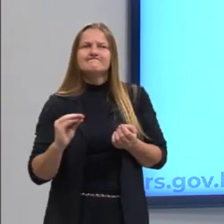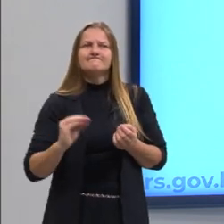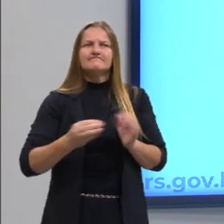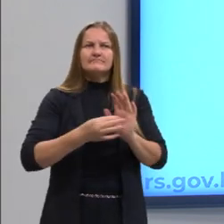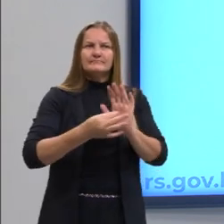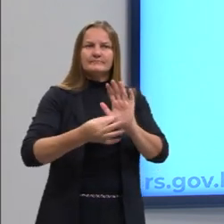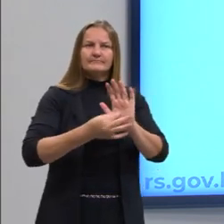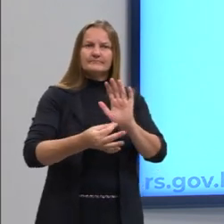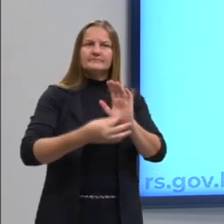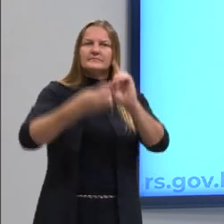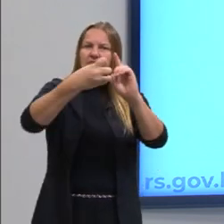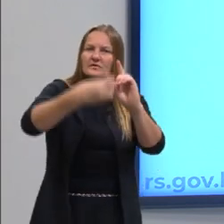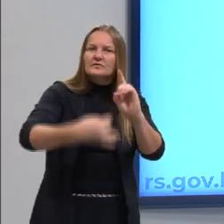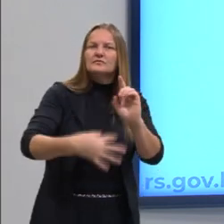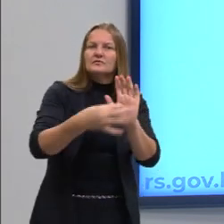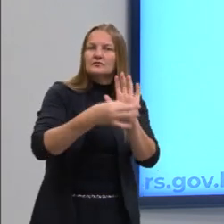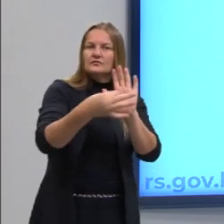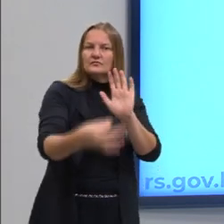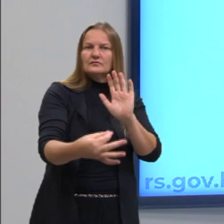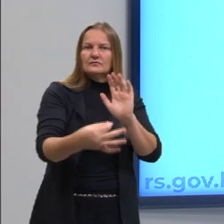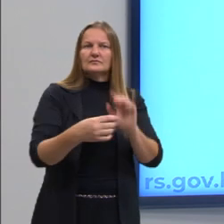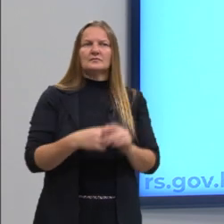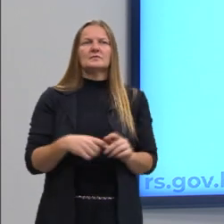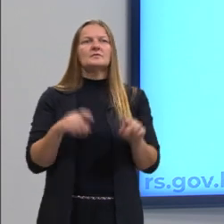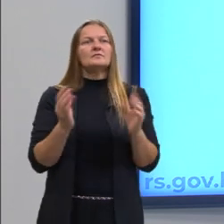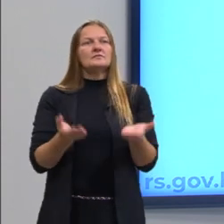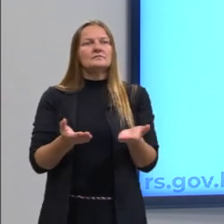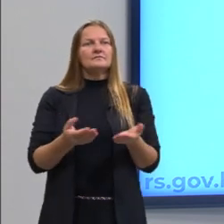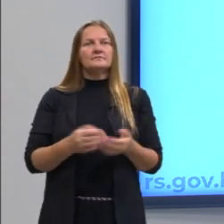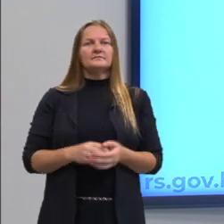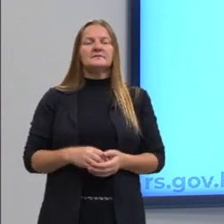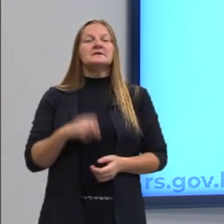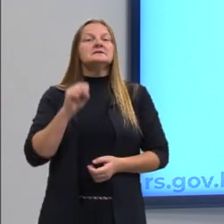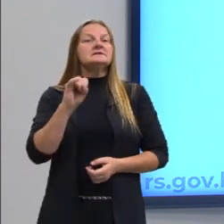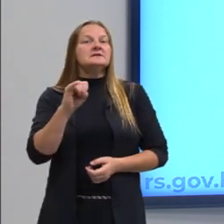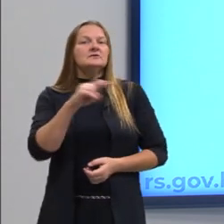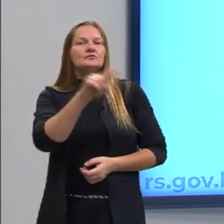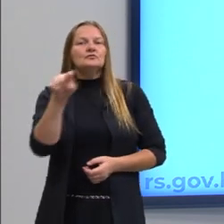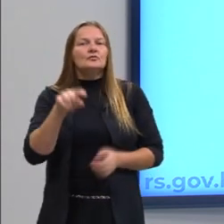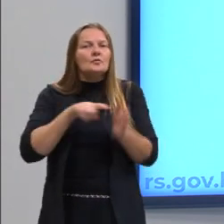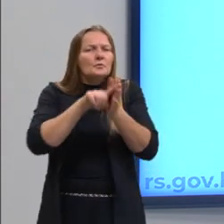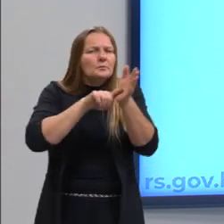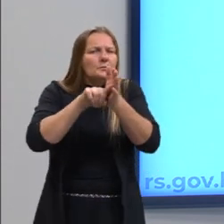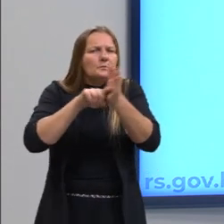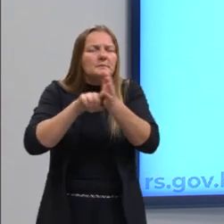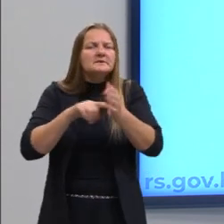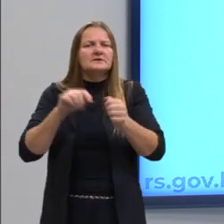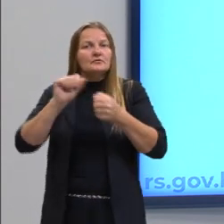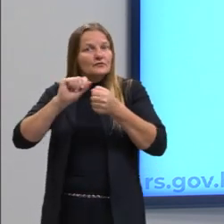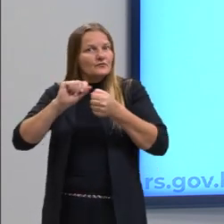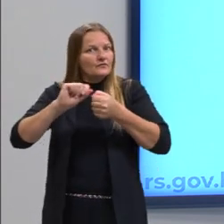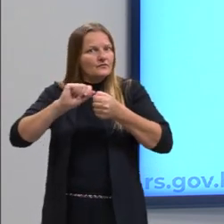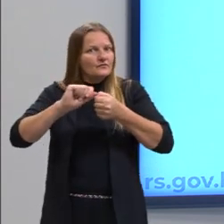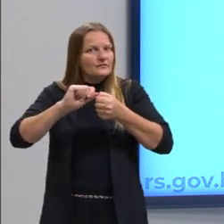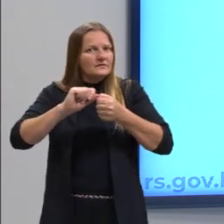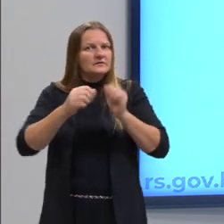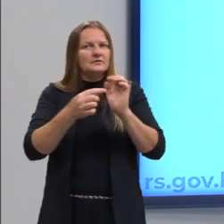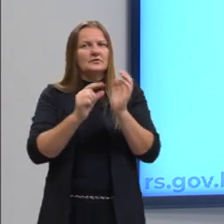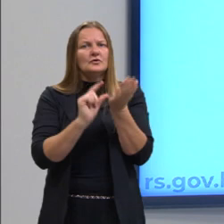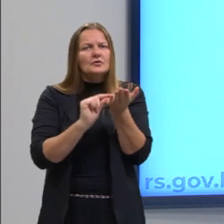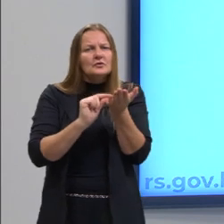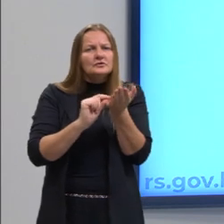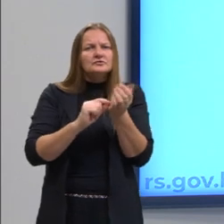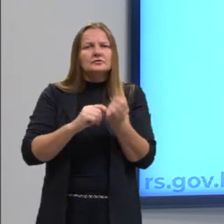dissertativo argumentativo. Agora, se você está apresentando uma pesquisa que você fez, um artigo